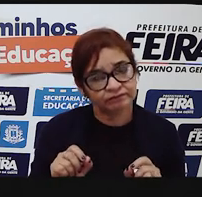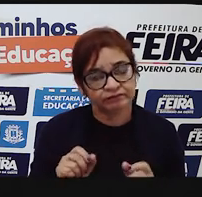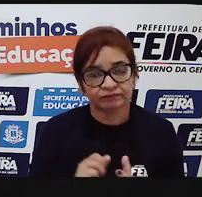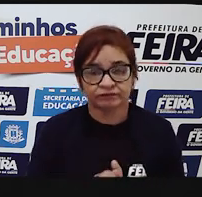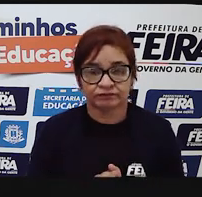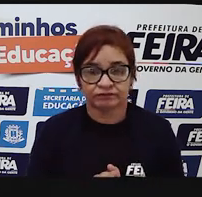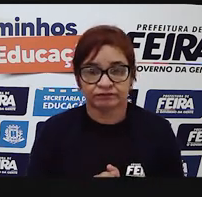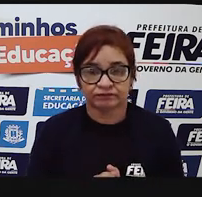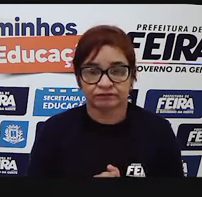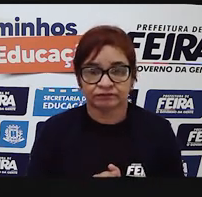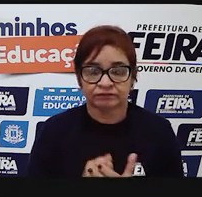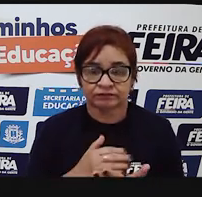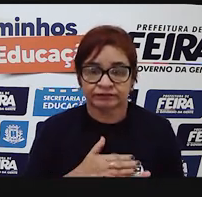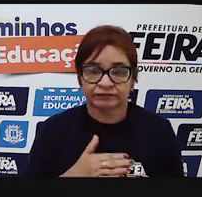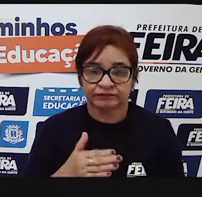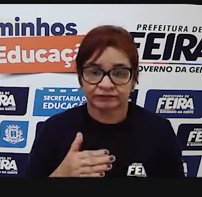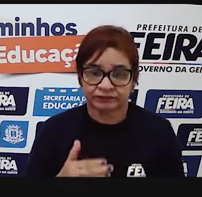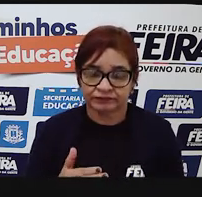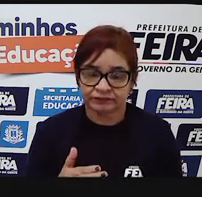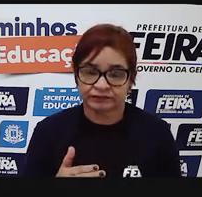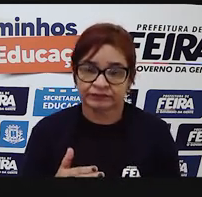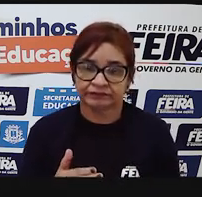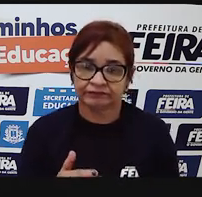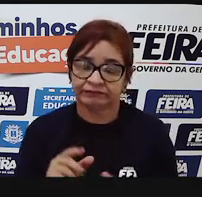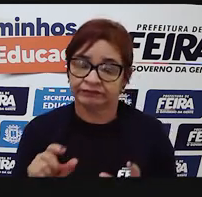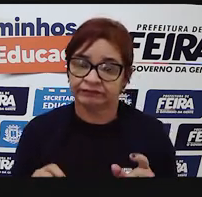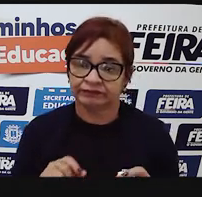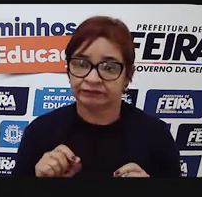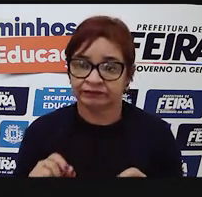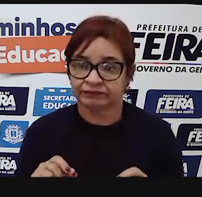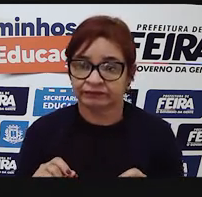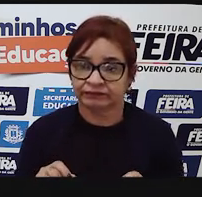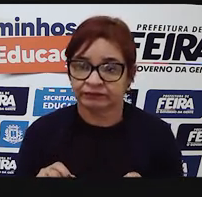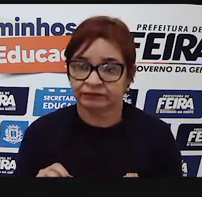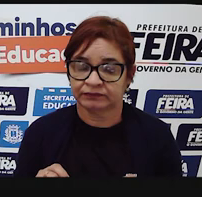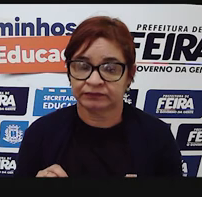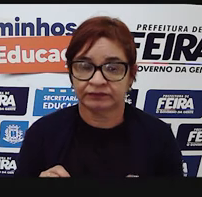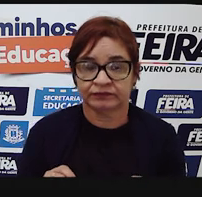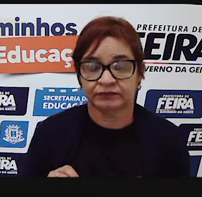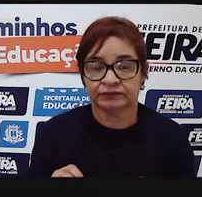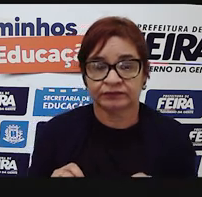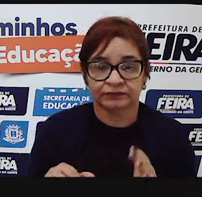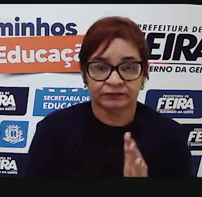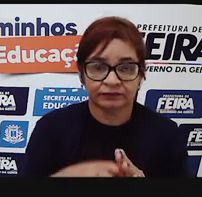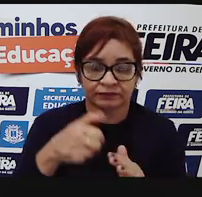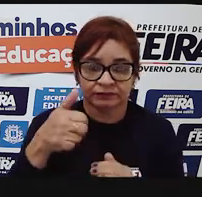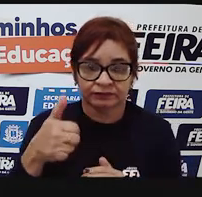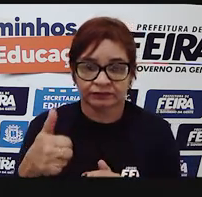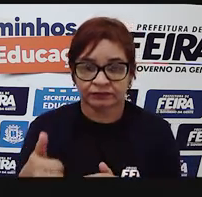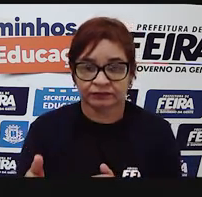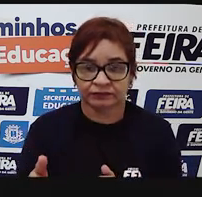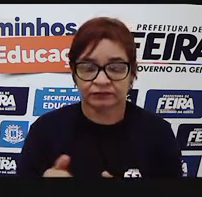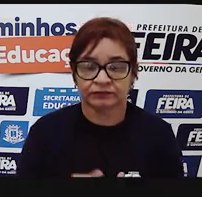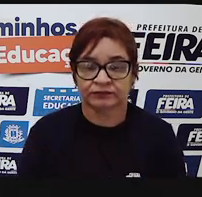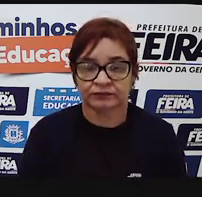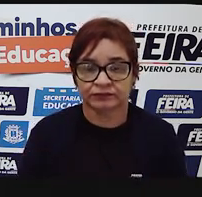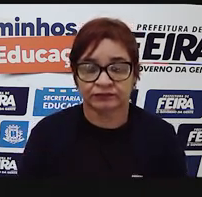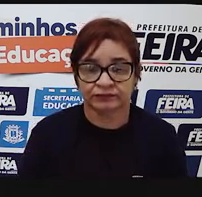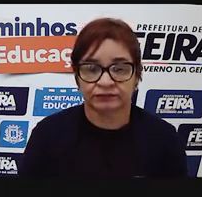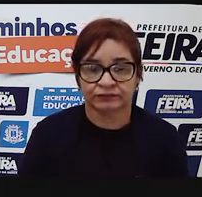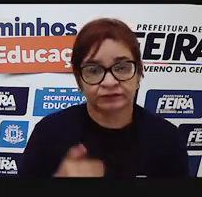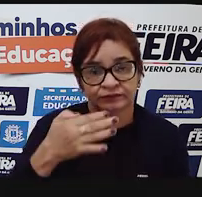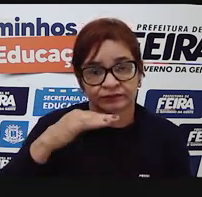termo usado originalmente na biologia. Quem foi que utilizou esse termo pela primeira vez? Foi um